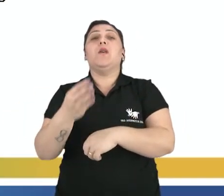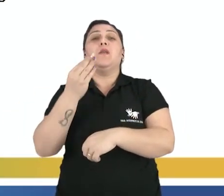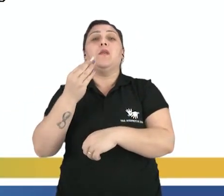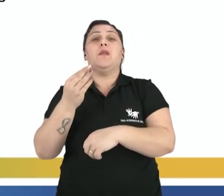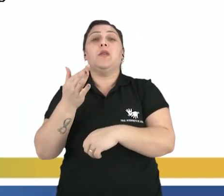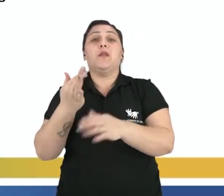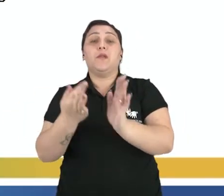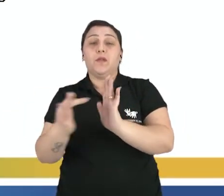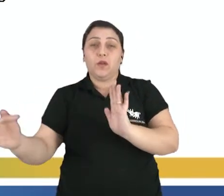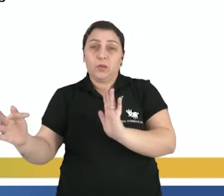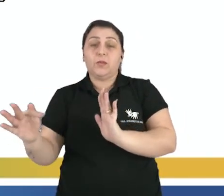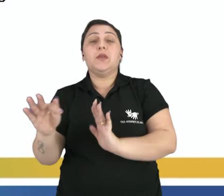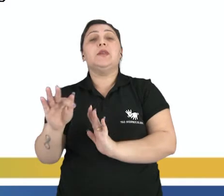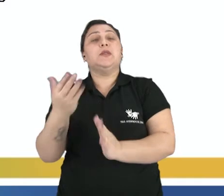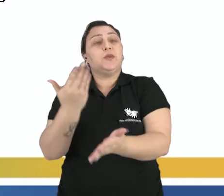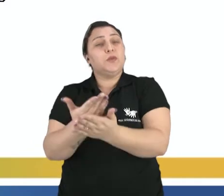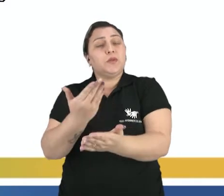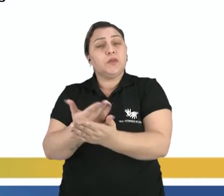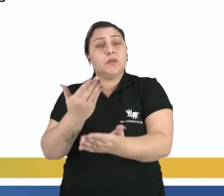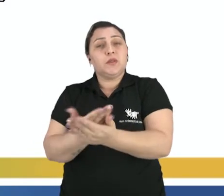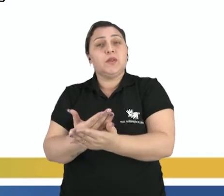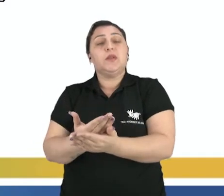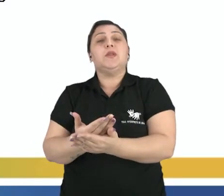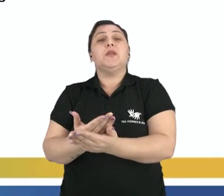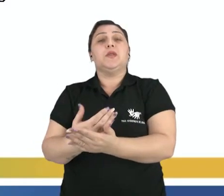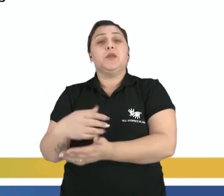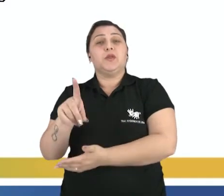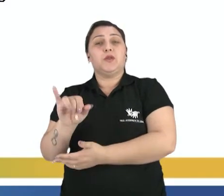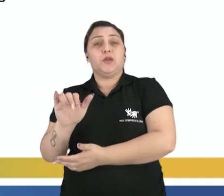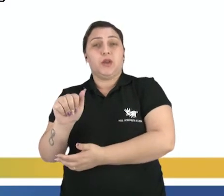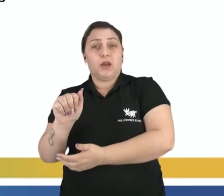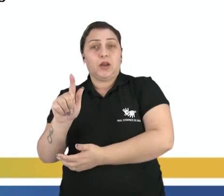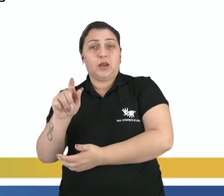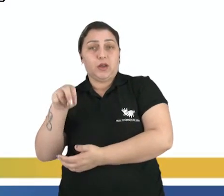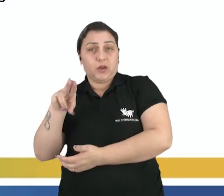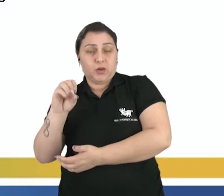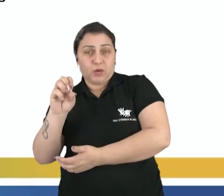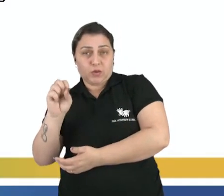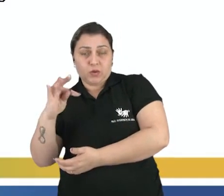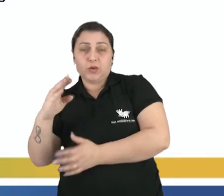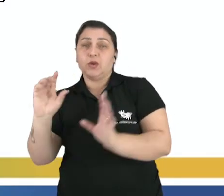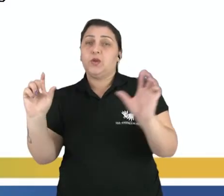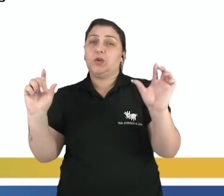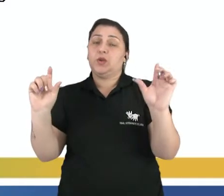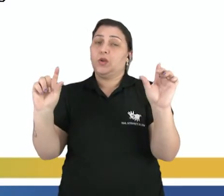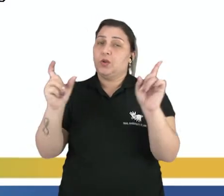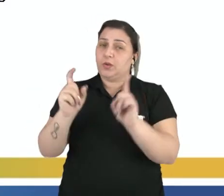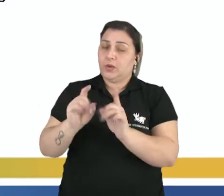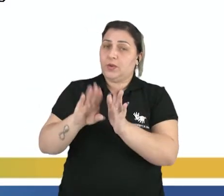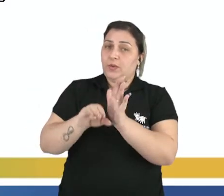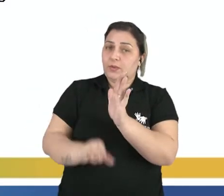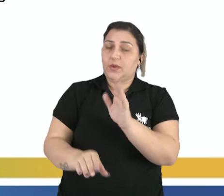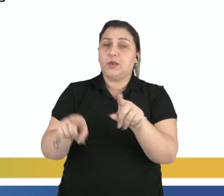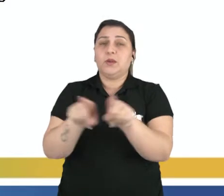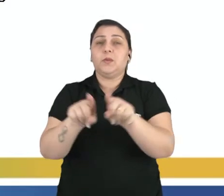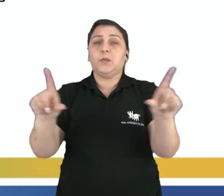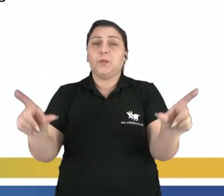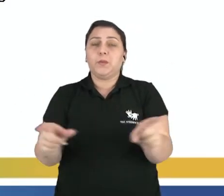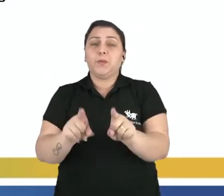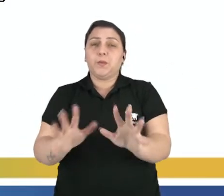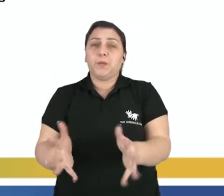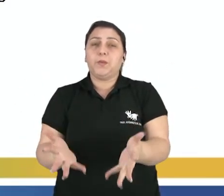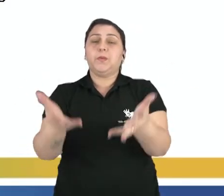diagnóstico, né? São estudadas novas formas de diagnósticos. Diminuir também os custos, simplificar e